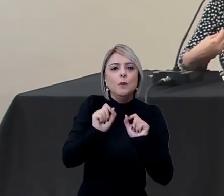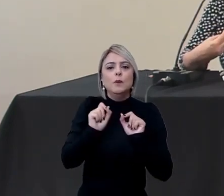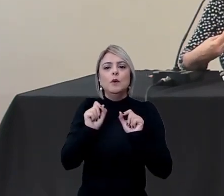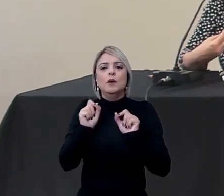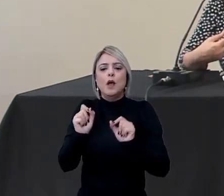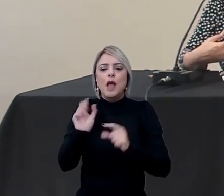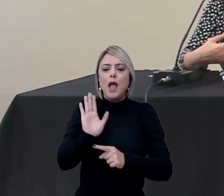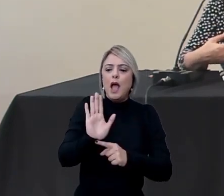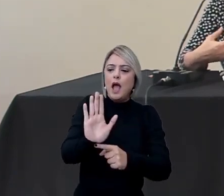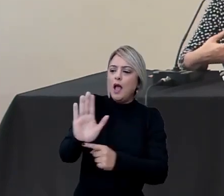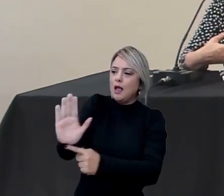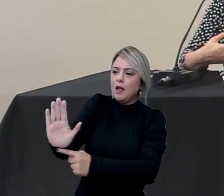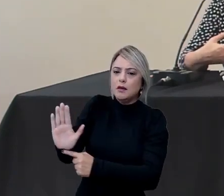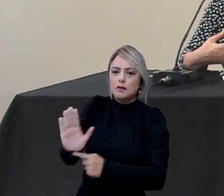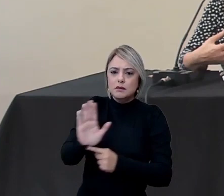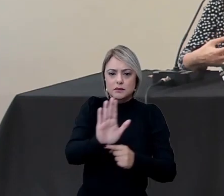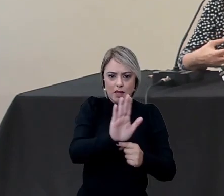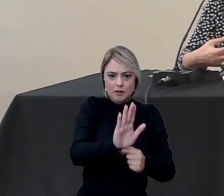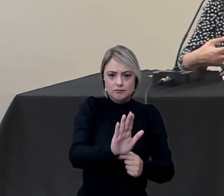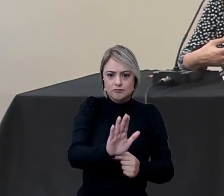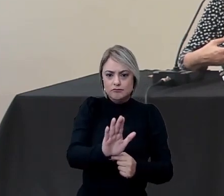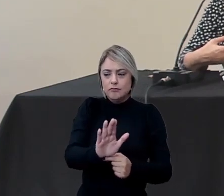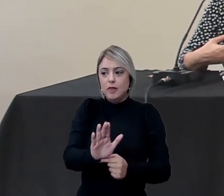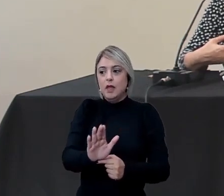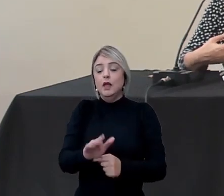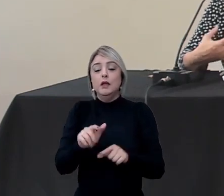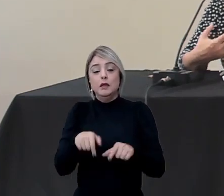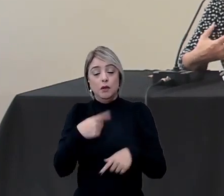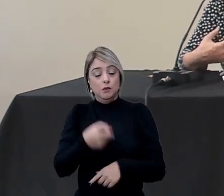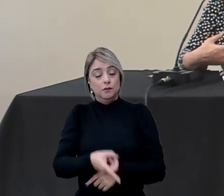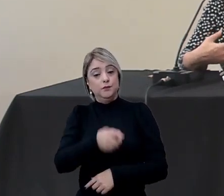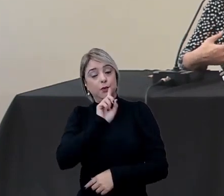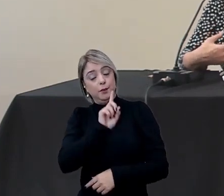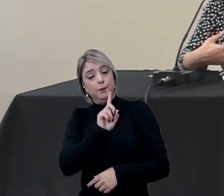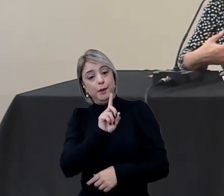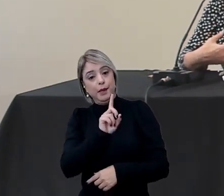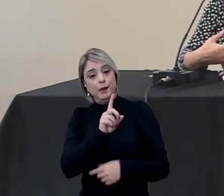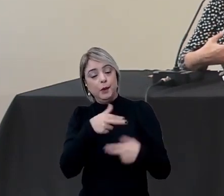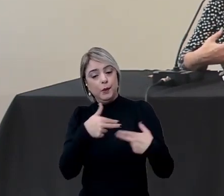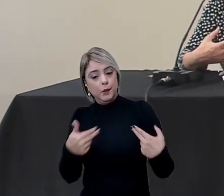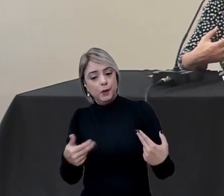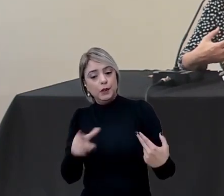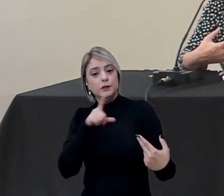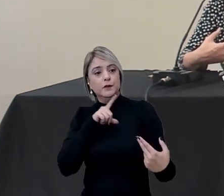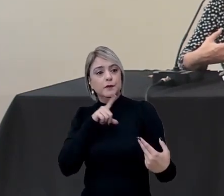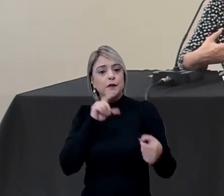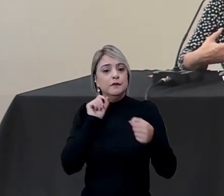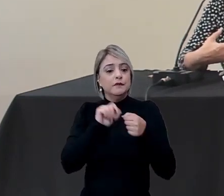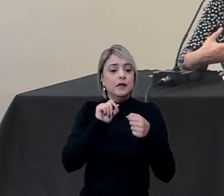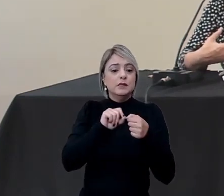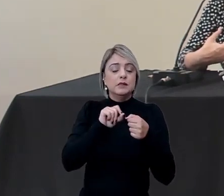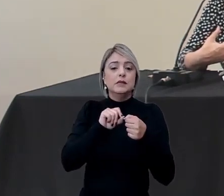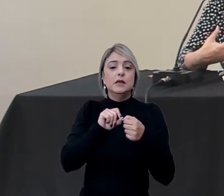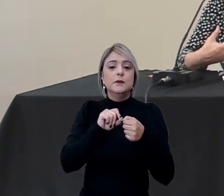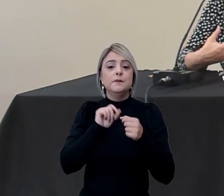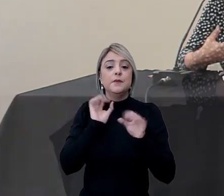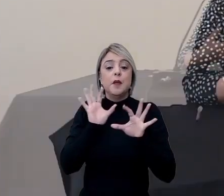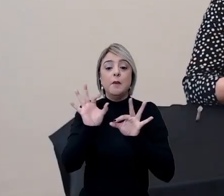pode contribuir diante dessa situação? Então, no primeiro momento, nós tivemos que fazer uma,